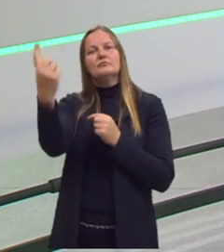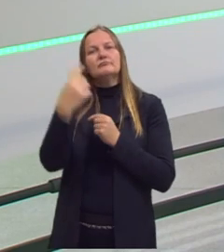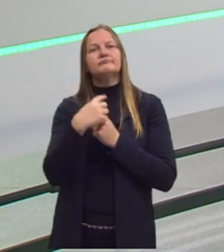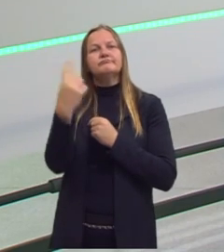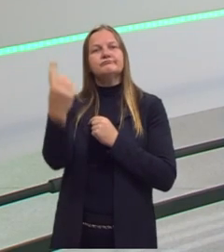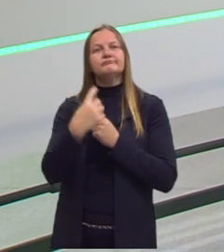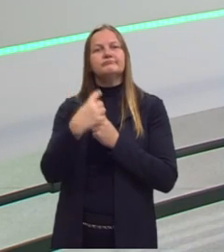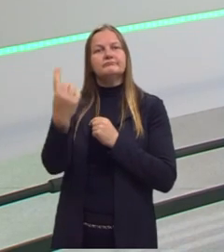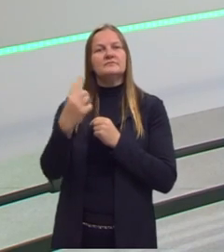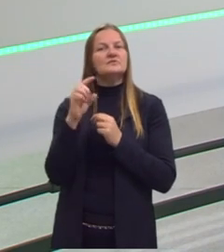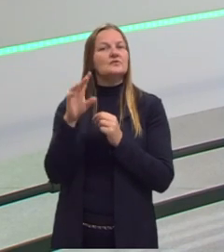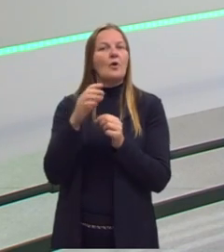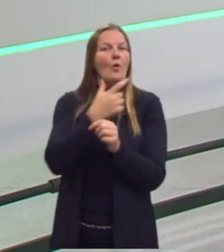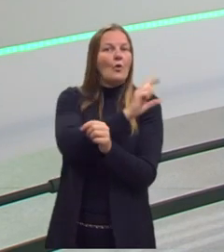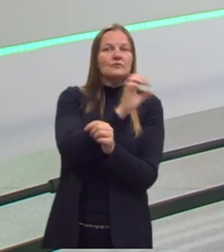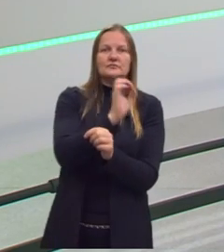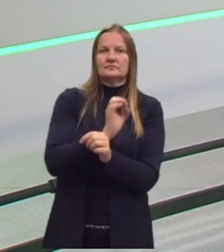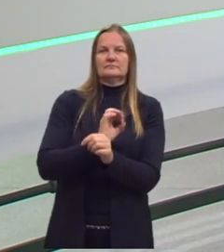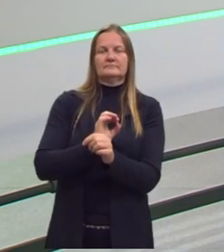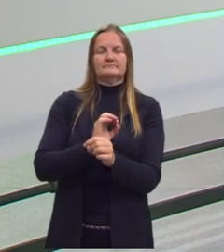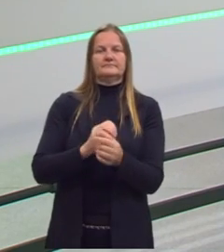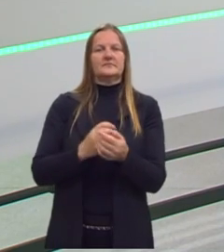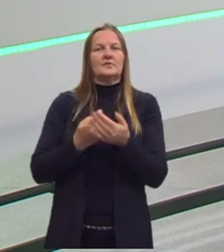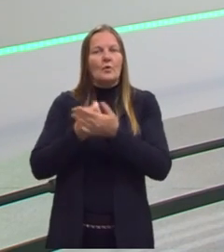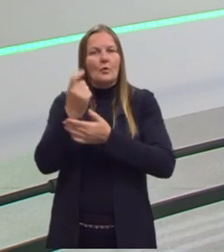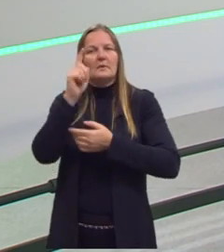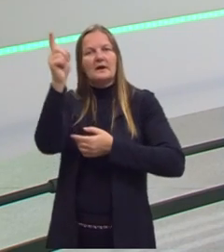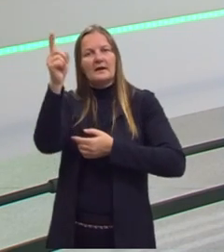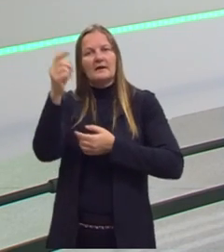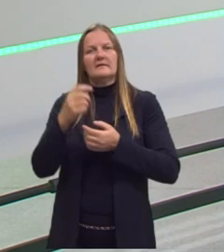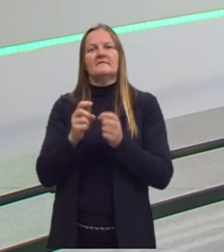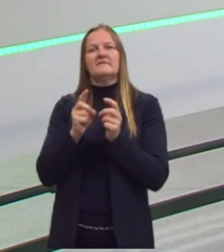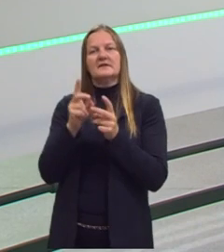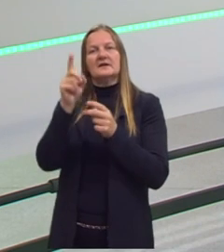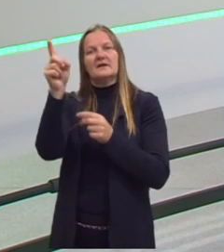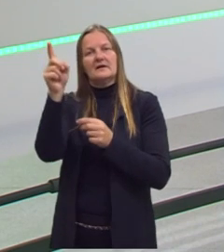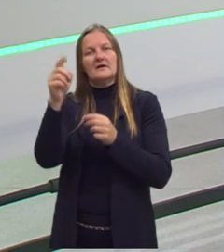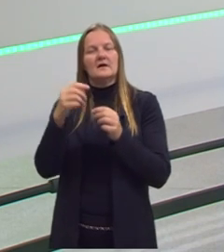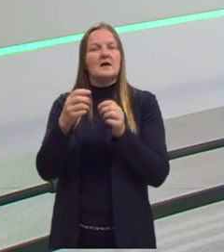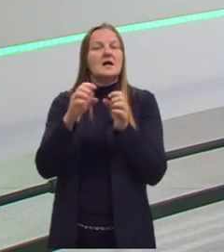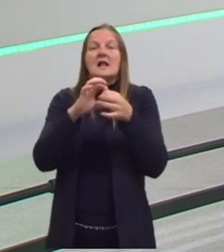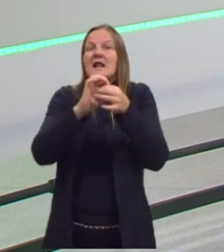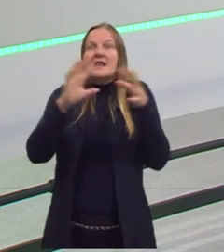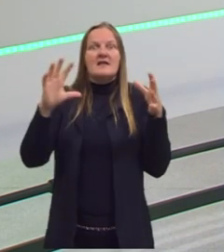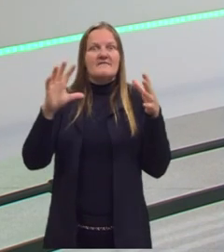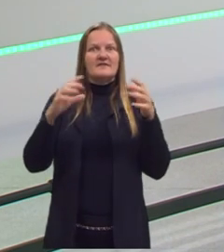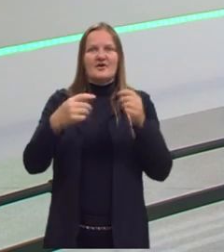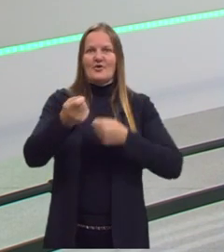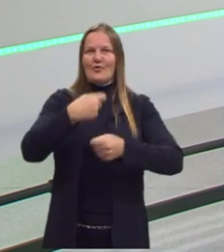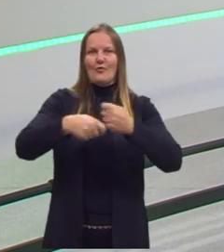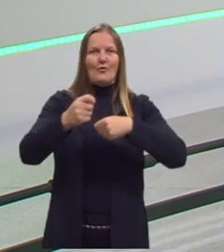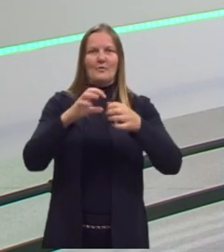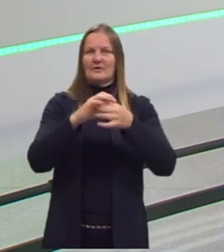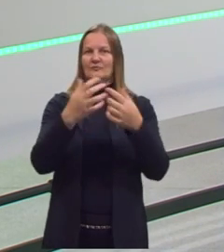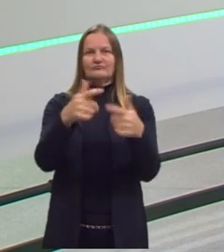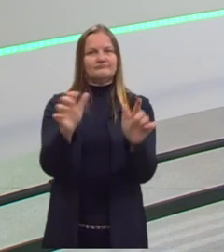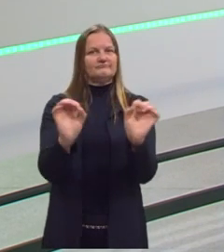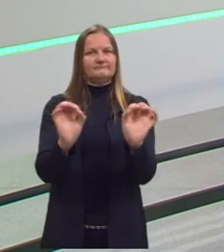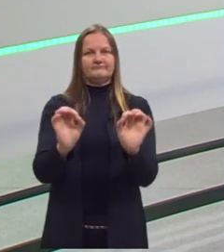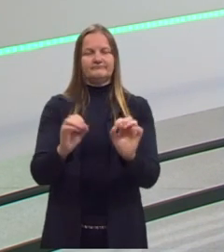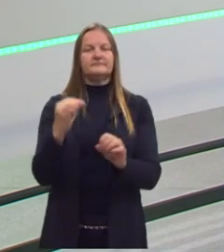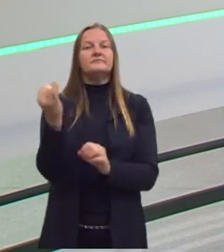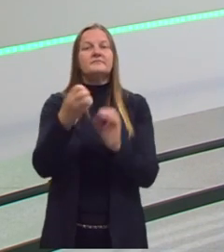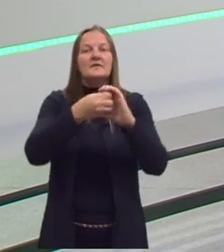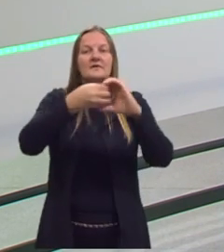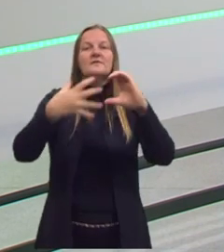para Portugal, e comprar produtos de Portugal. A gente não tinha liberdade comercial. E isso era uma característica muito importante